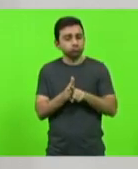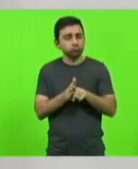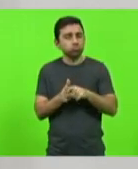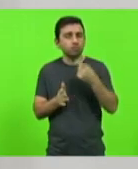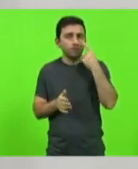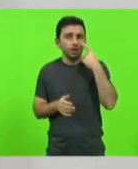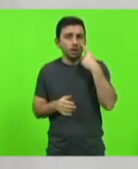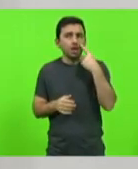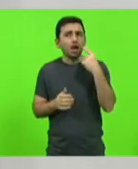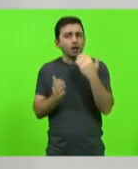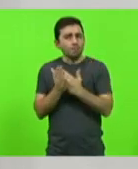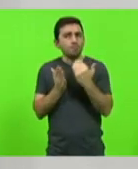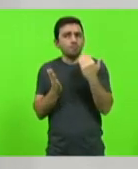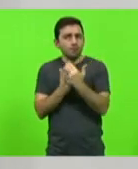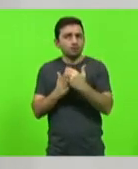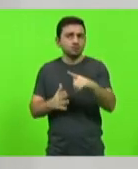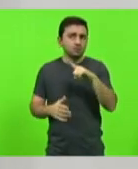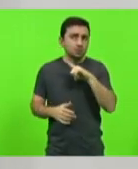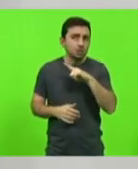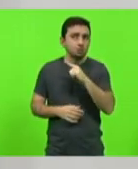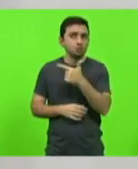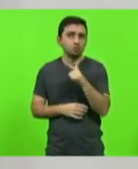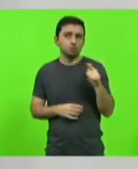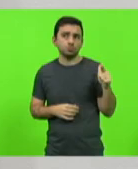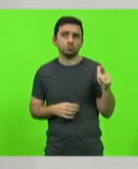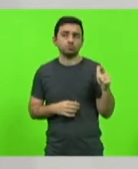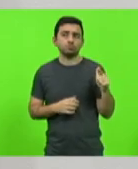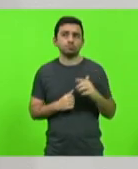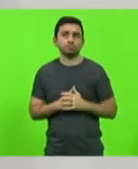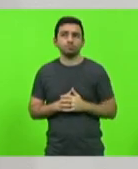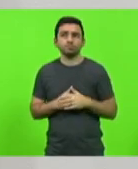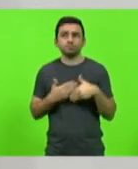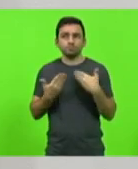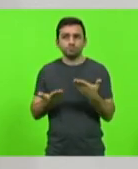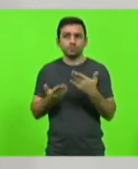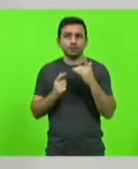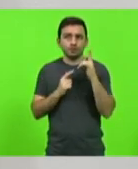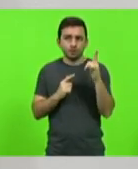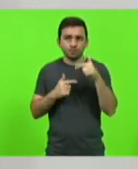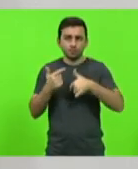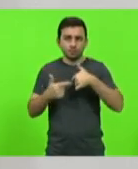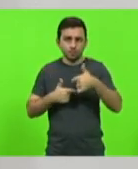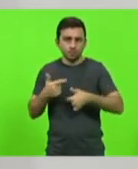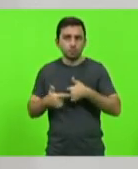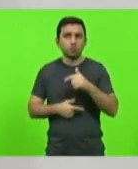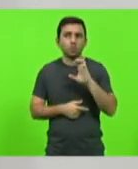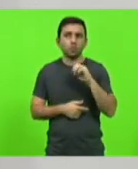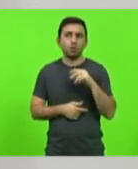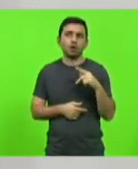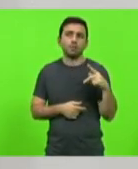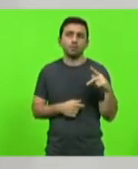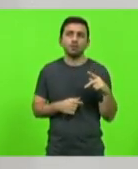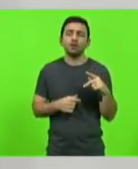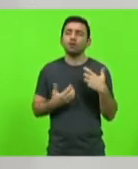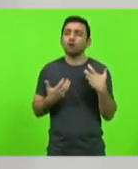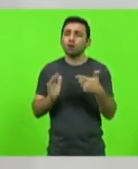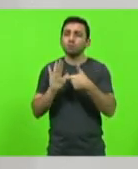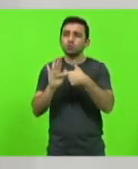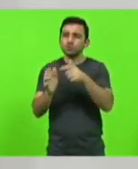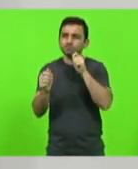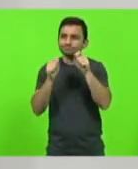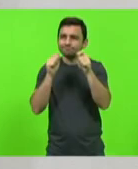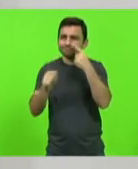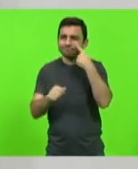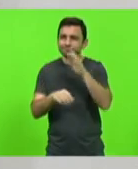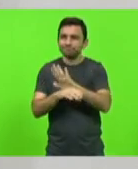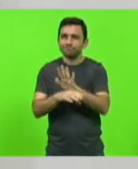força excessiva neste ato junto à greve dos trabalhadores da CONCAP. E gostaria que a assessoria pudesse colocar o vídeo aqui